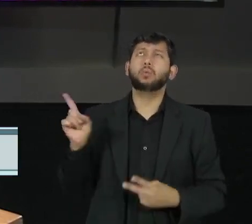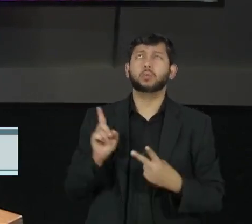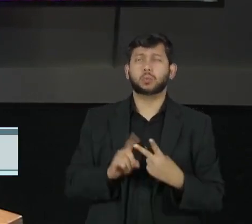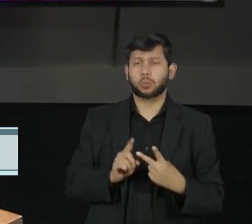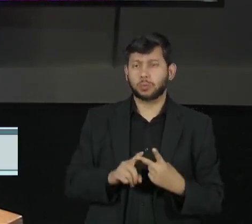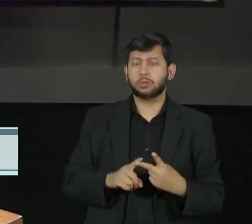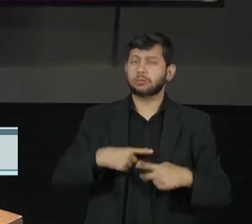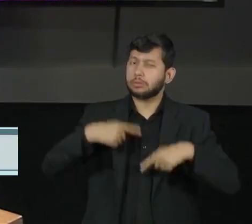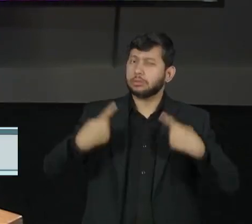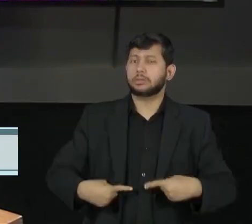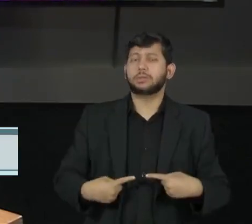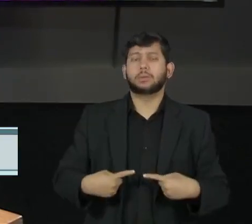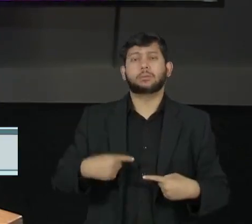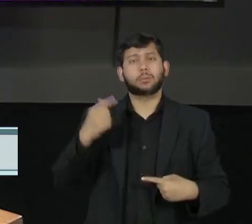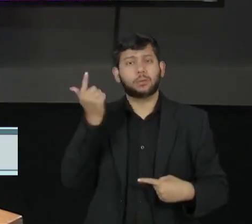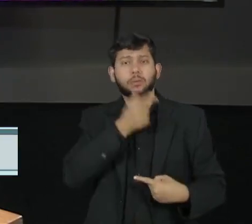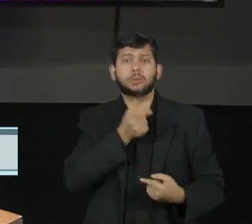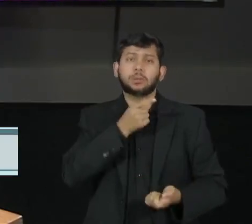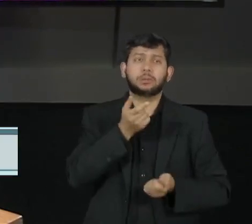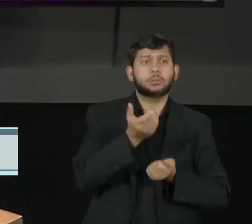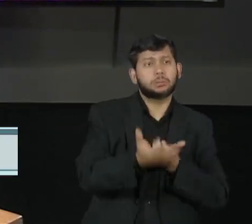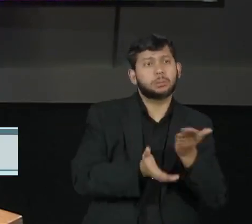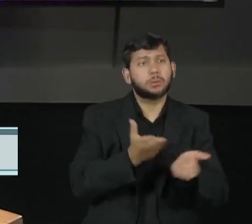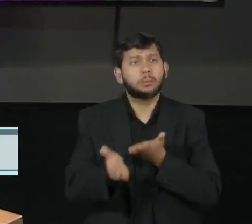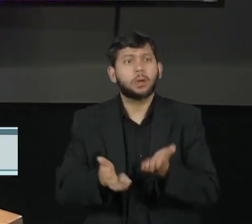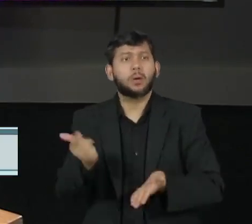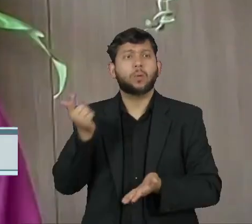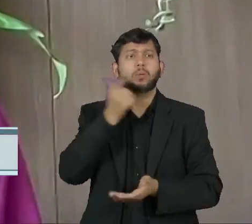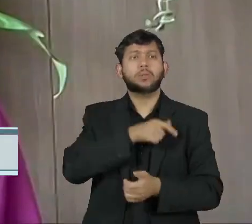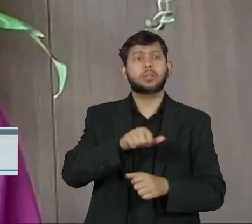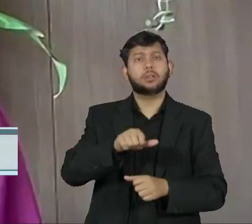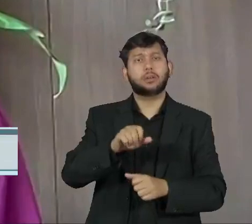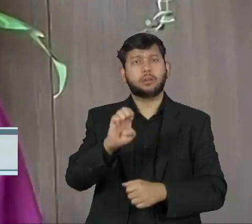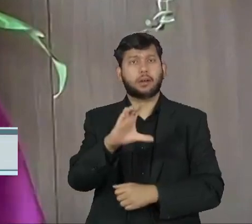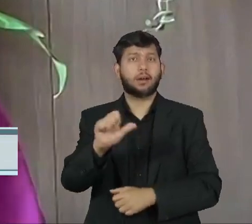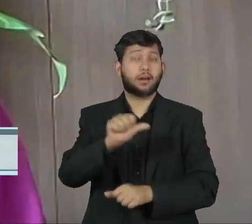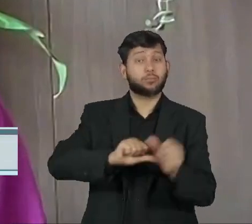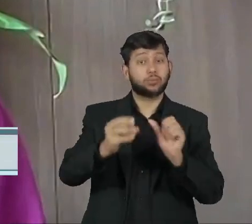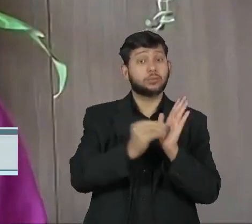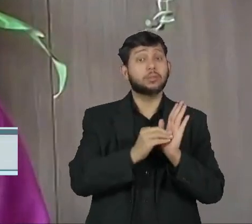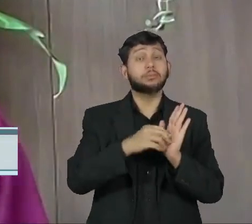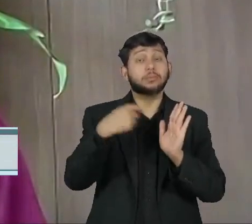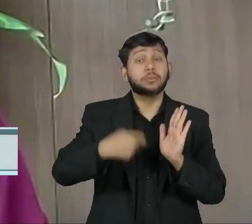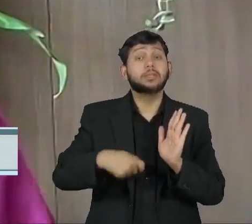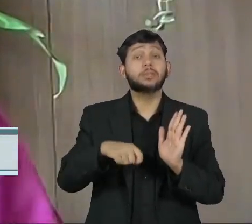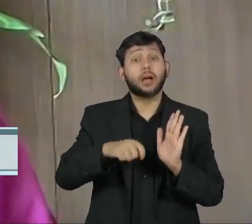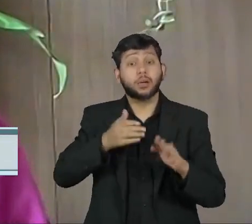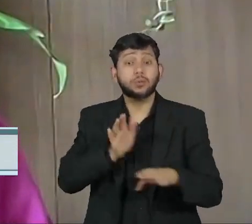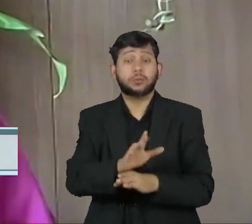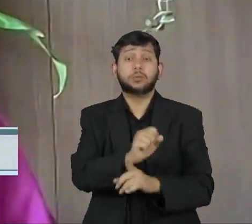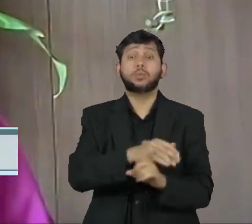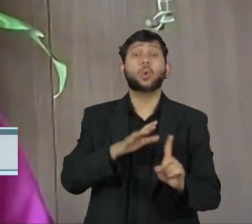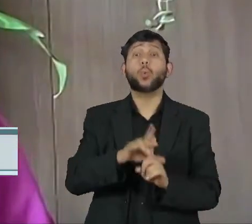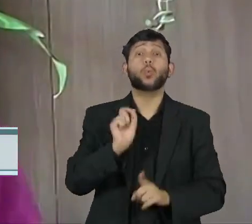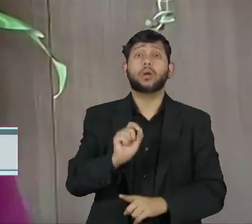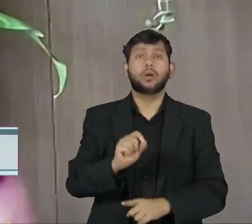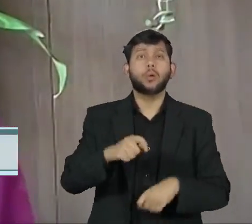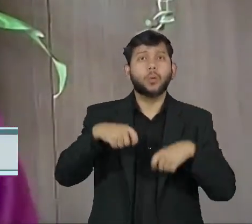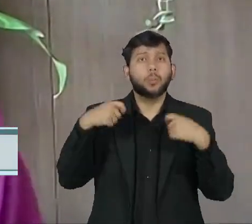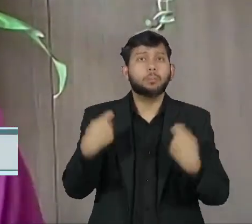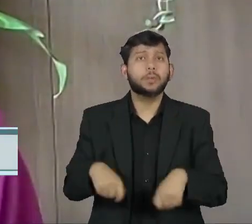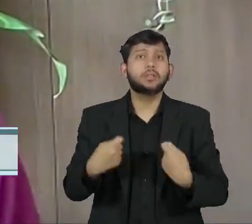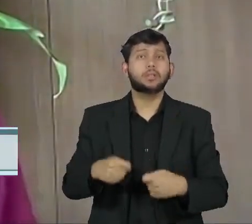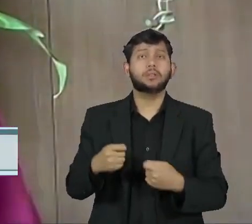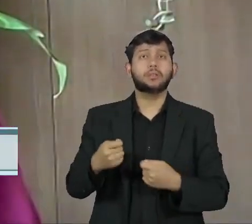é um desafio para que a gente altere é justamente a aplicação, por exemplo, a